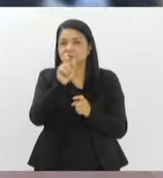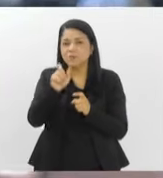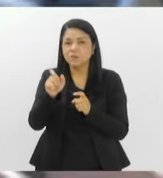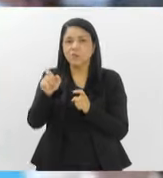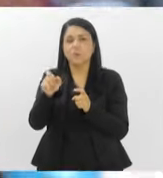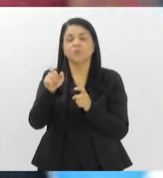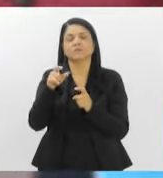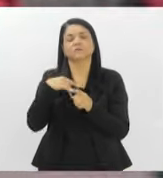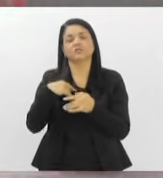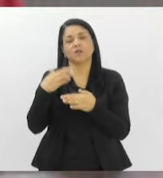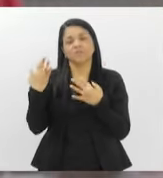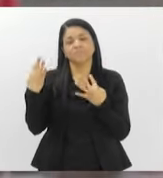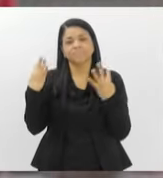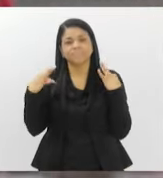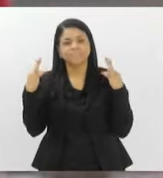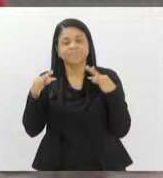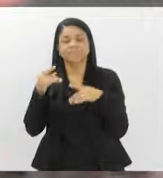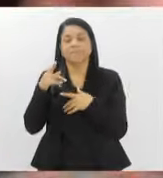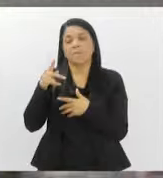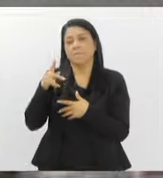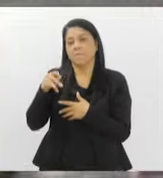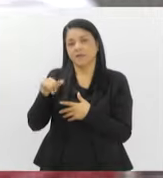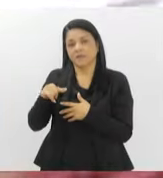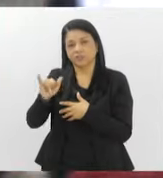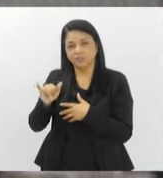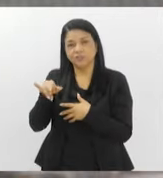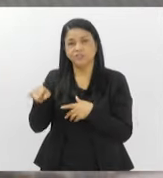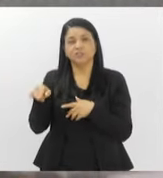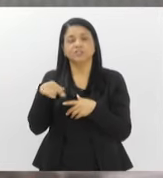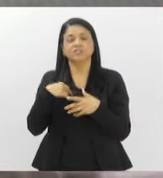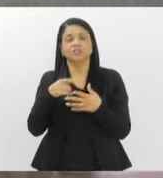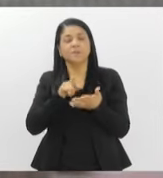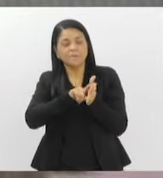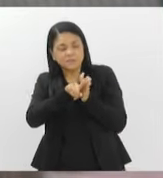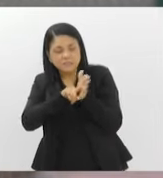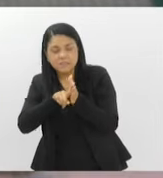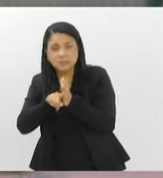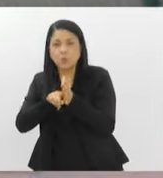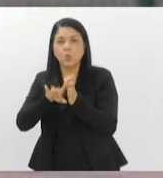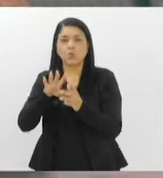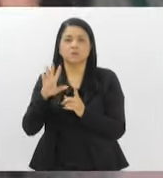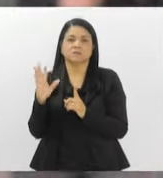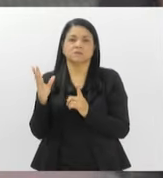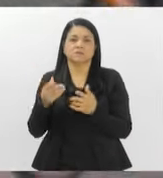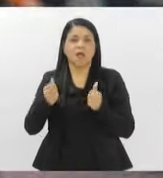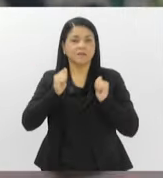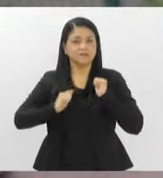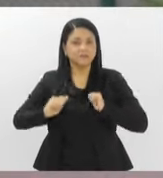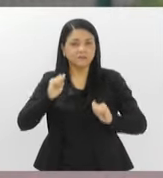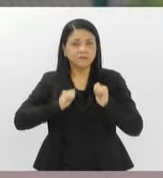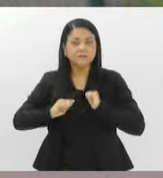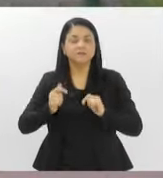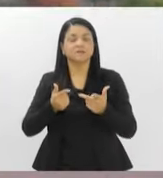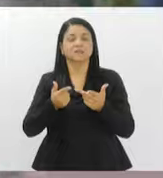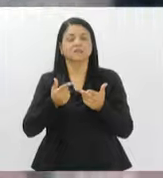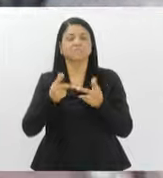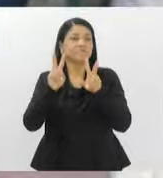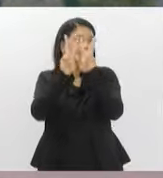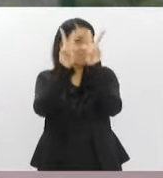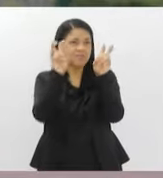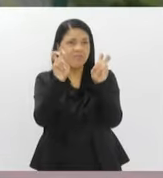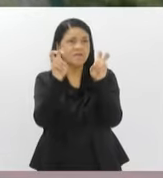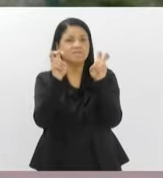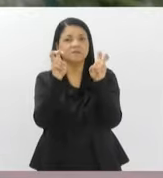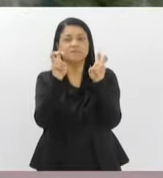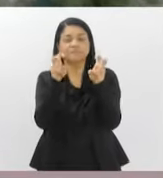passaram por Paraty, como o de Janira, enfim, alguns outros pesquisadores, artistas. E também temas que estão muito